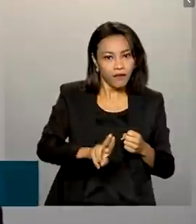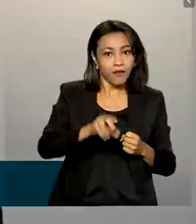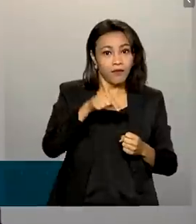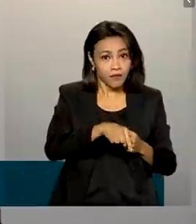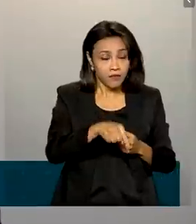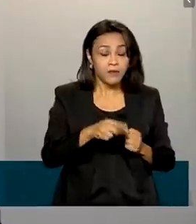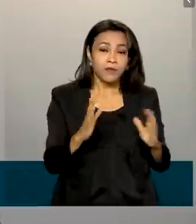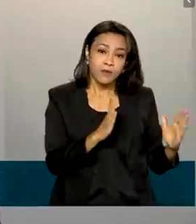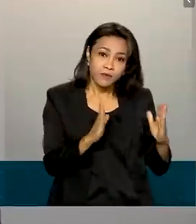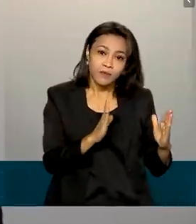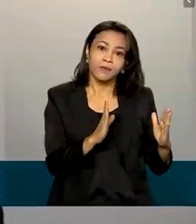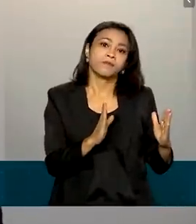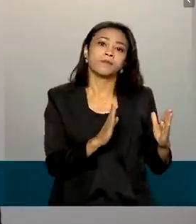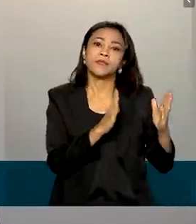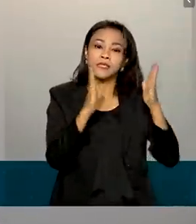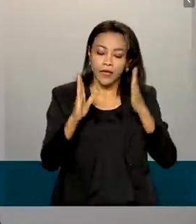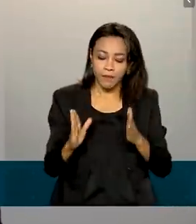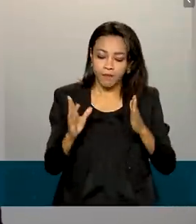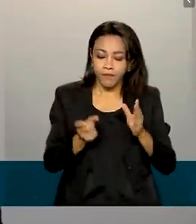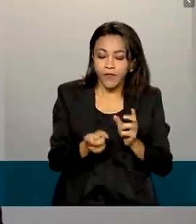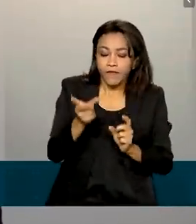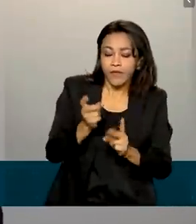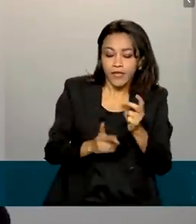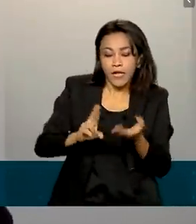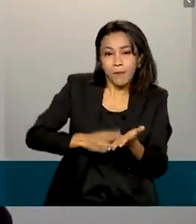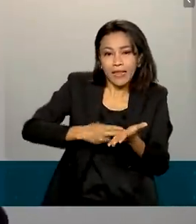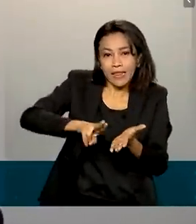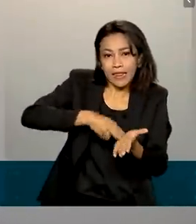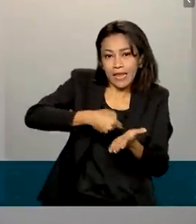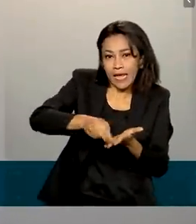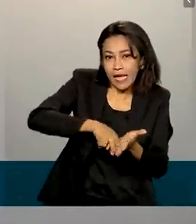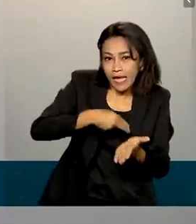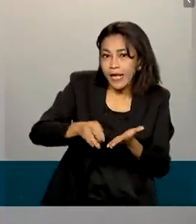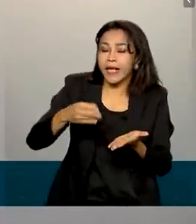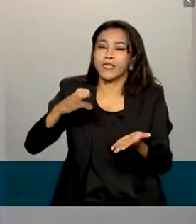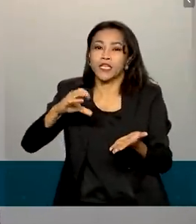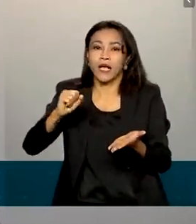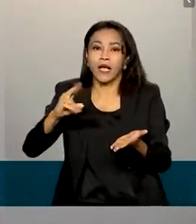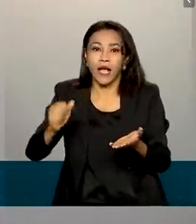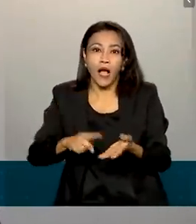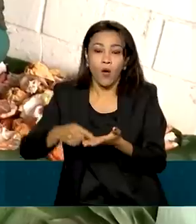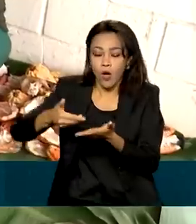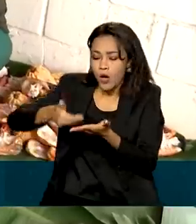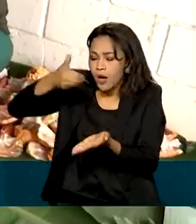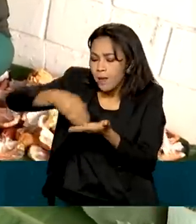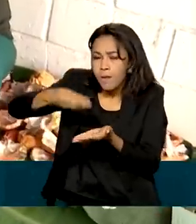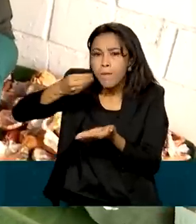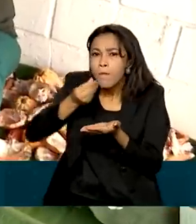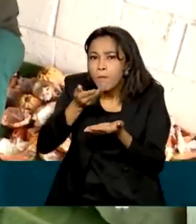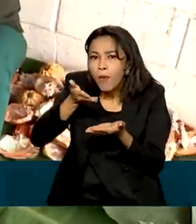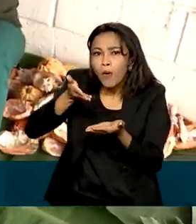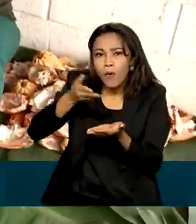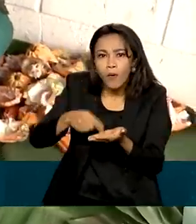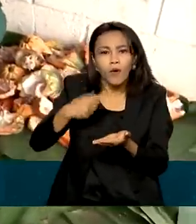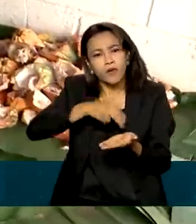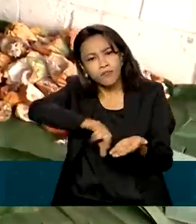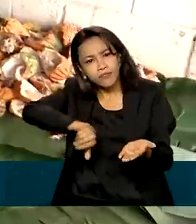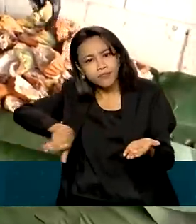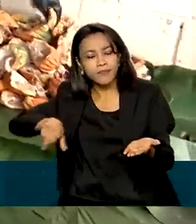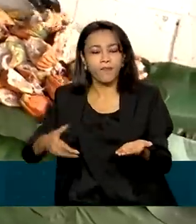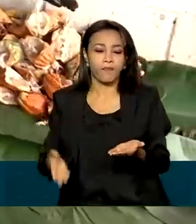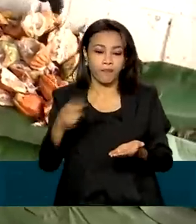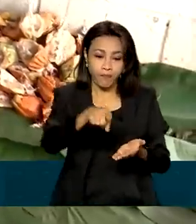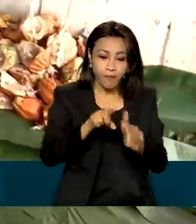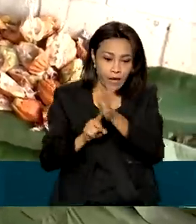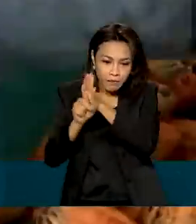intermediário da cadeia, né? Manteiga de cacau, gordura e óleo de cacau, cacau em pó também. De acordo com o Censo Agropecuário de